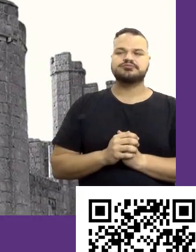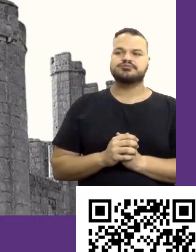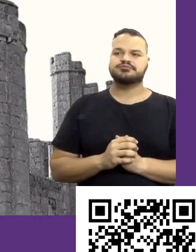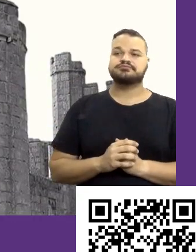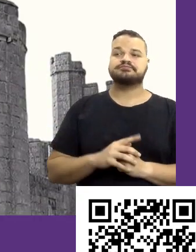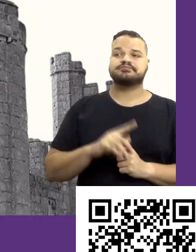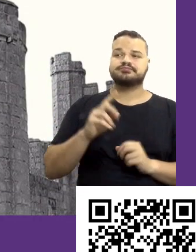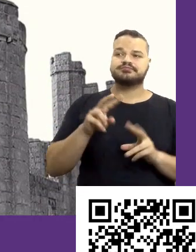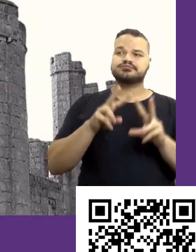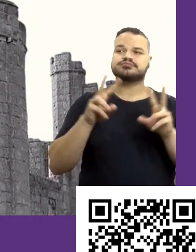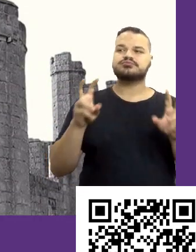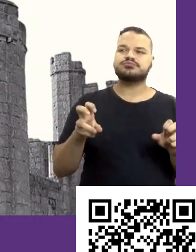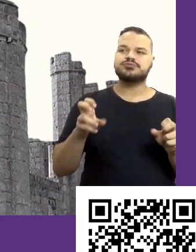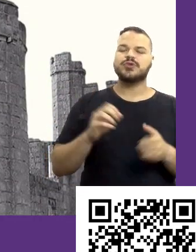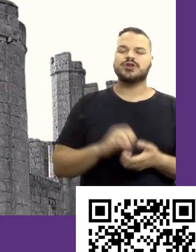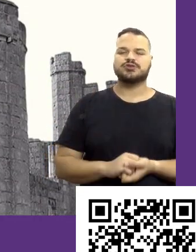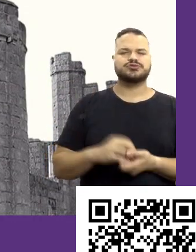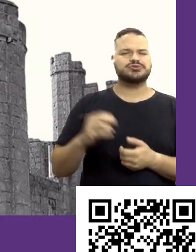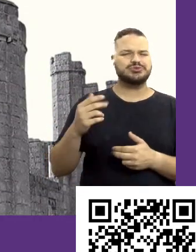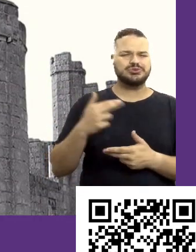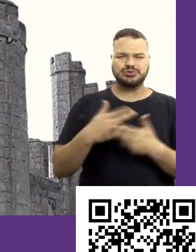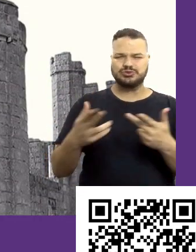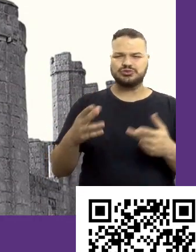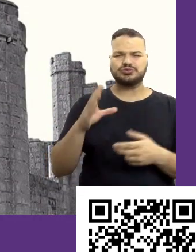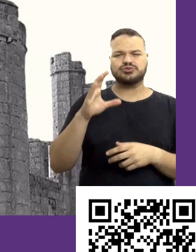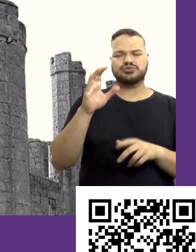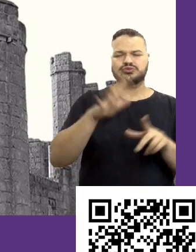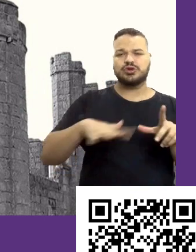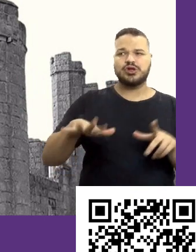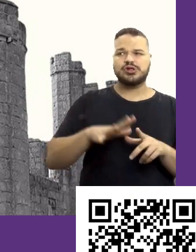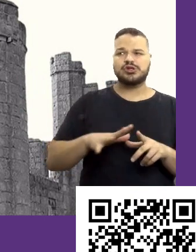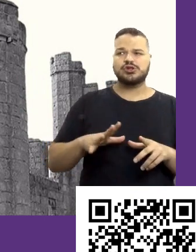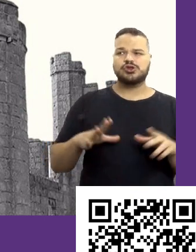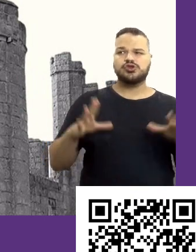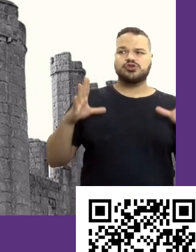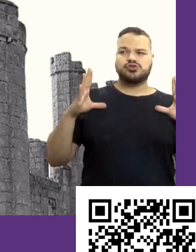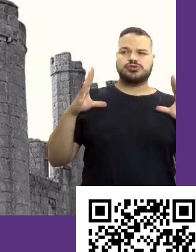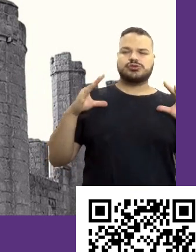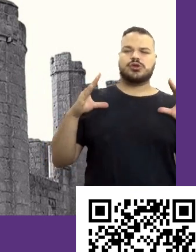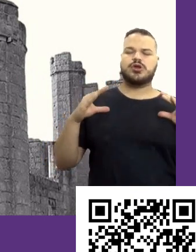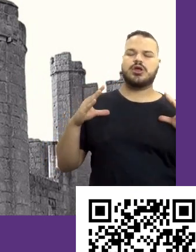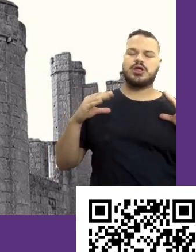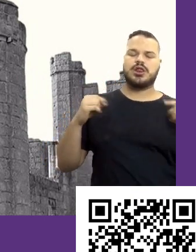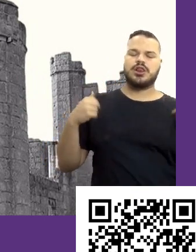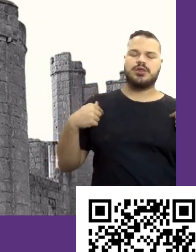Isso aqui tem tudo a ver com gestão de carreira. Nunca se acomode na sua fortaleza.